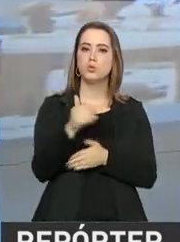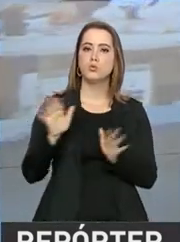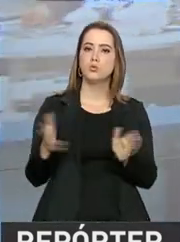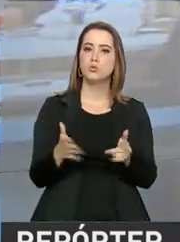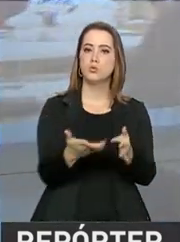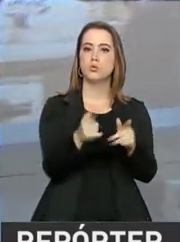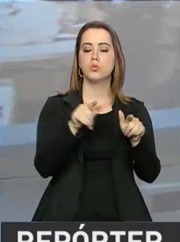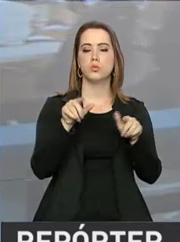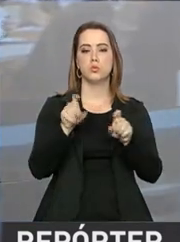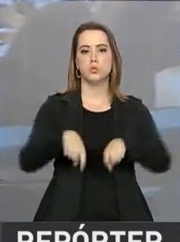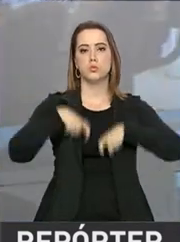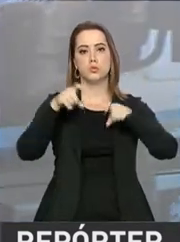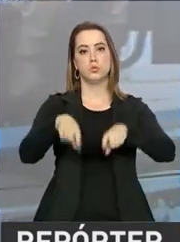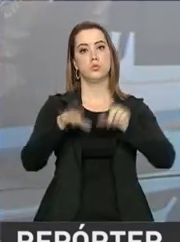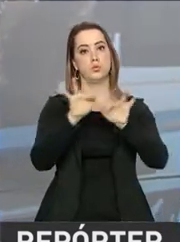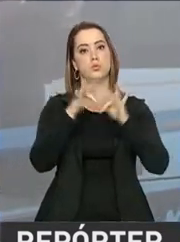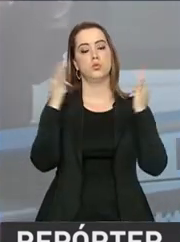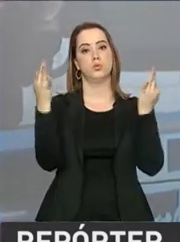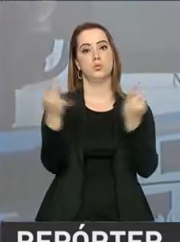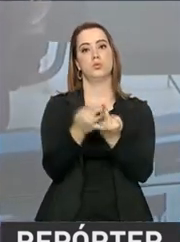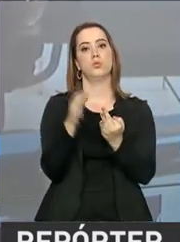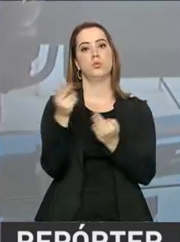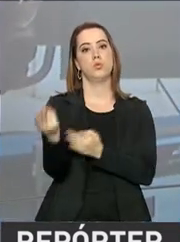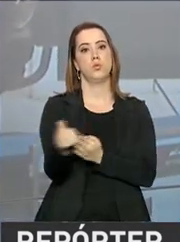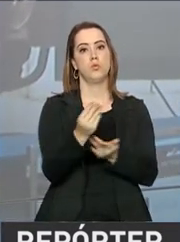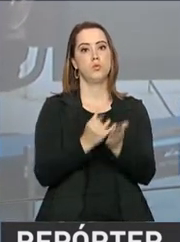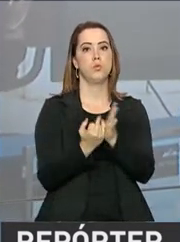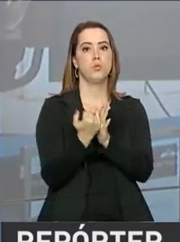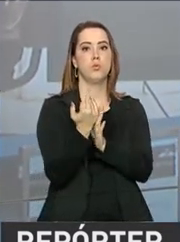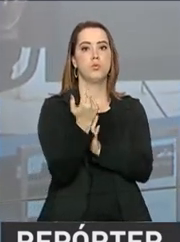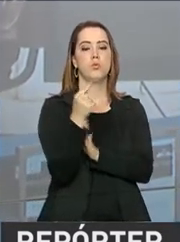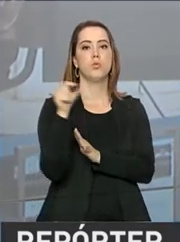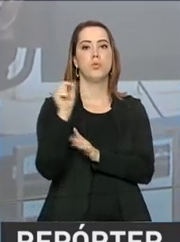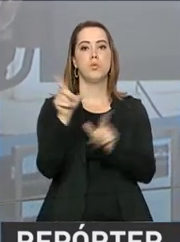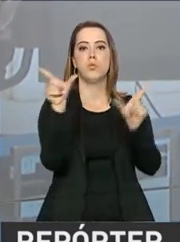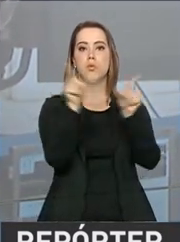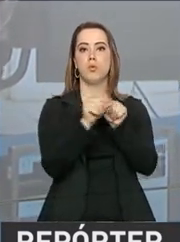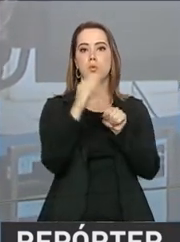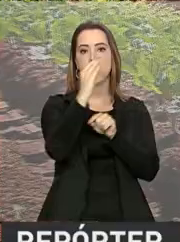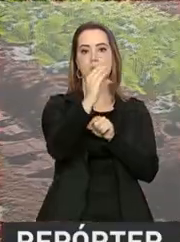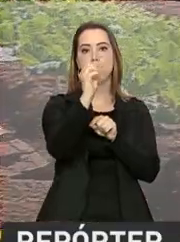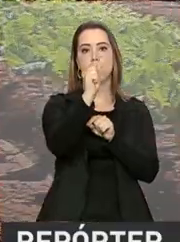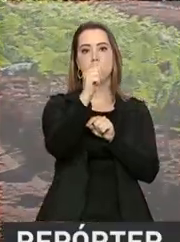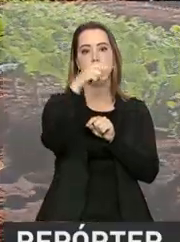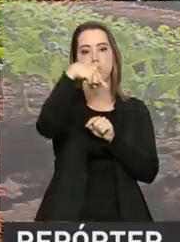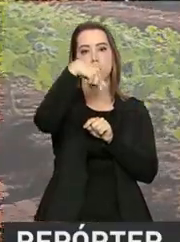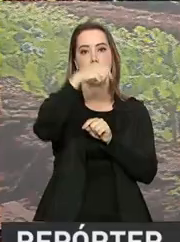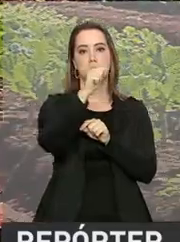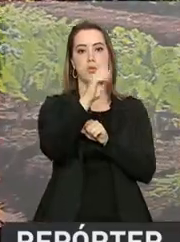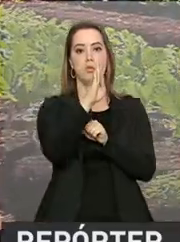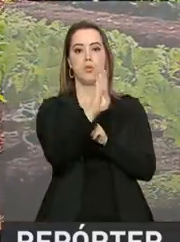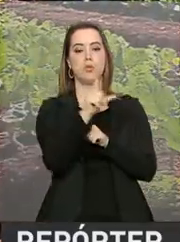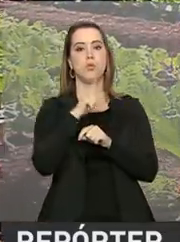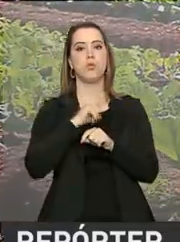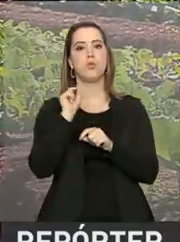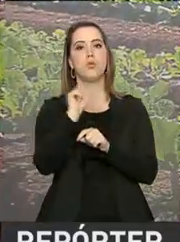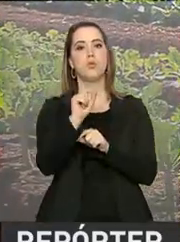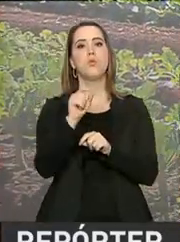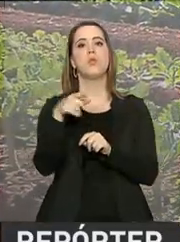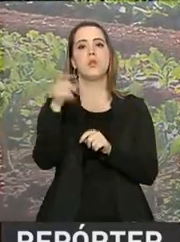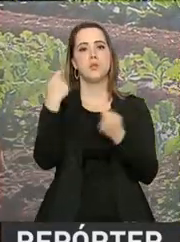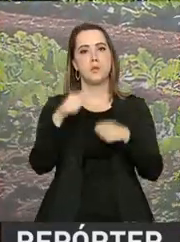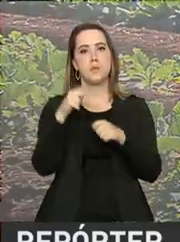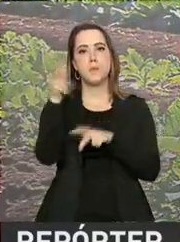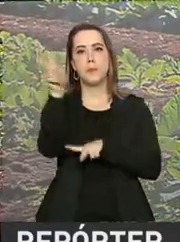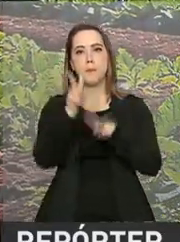agricultura familiar serão atualizados até o fim do ano pela Companhia Nacional de Abastecimento. A revisão é necessária